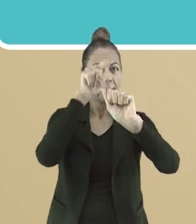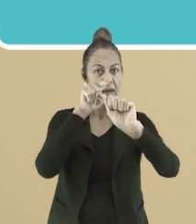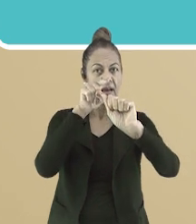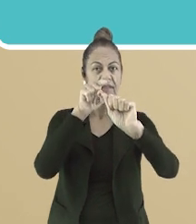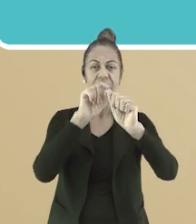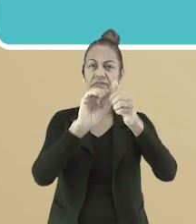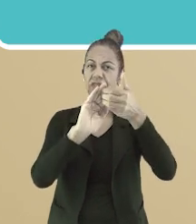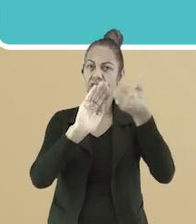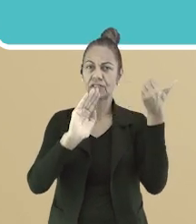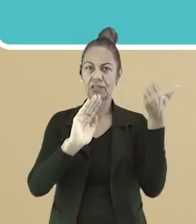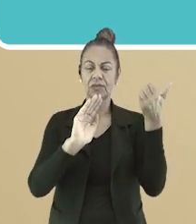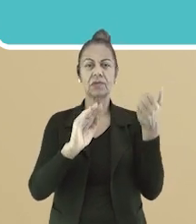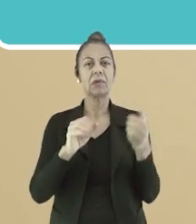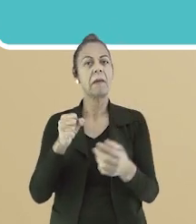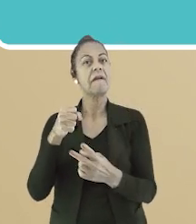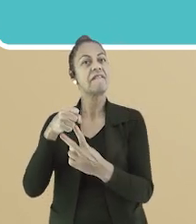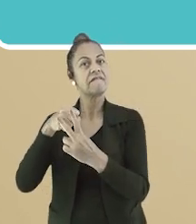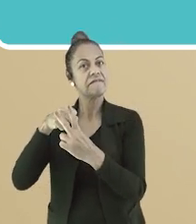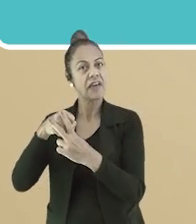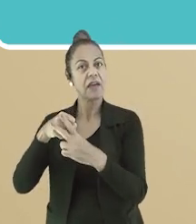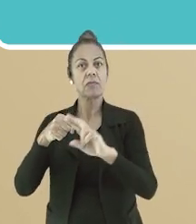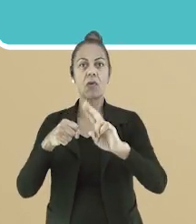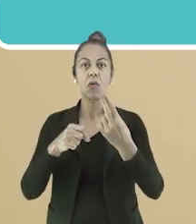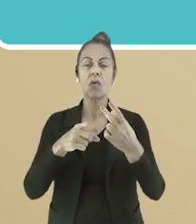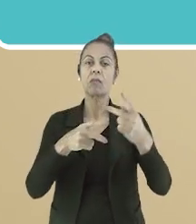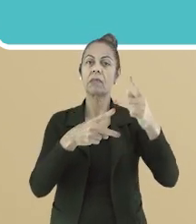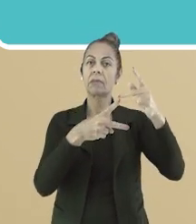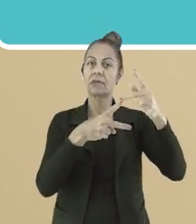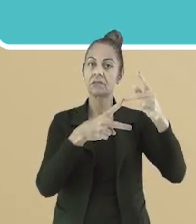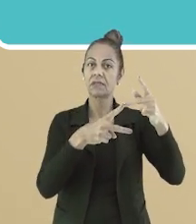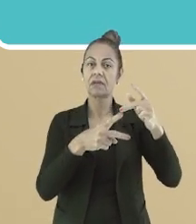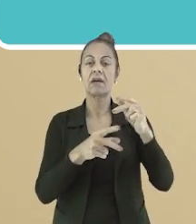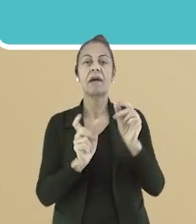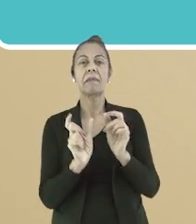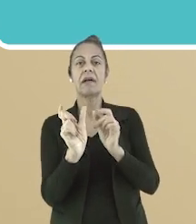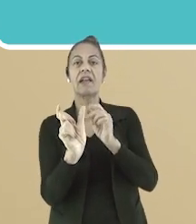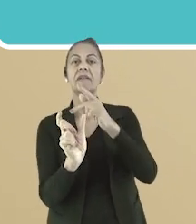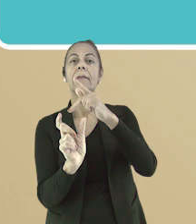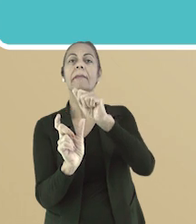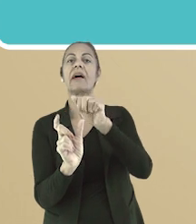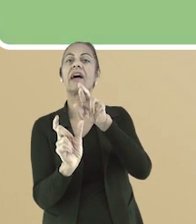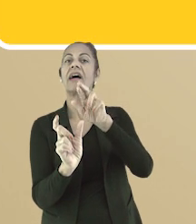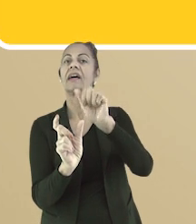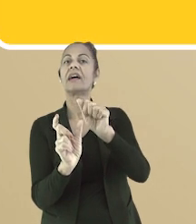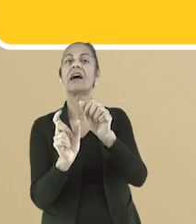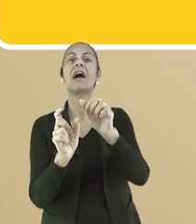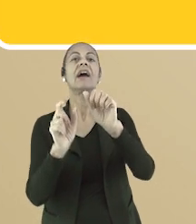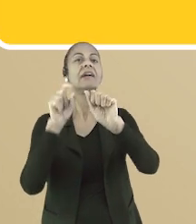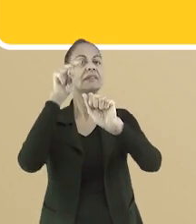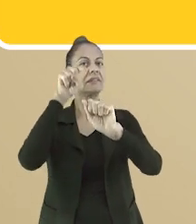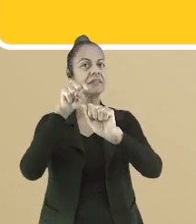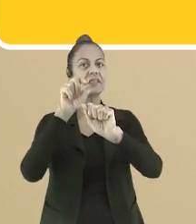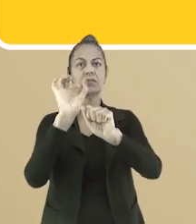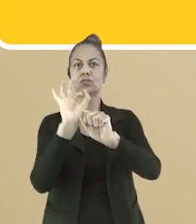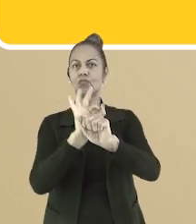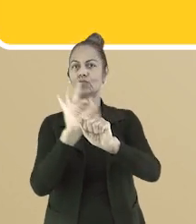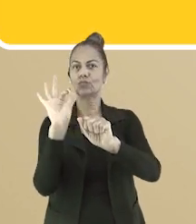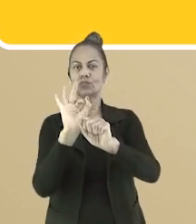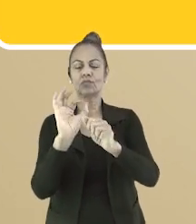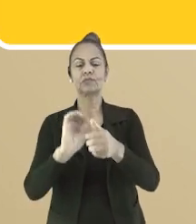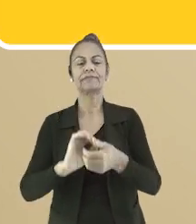Então, a palavra para, sendo verbo ou sendo preposição, não é mais acentuada. Questão 3.